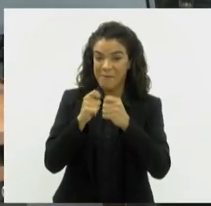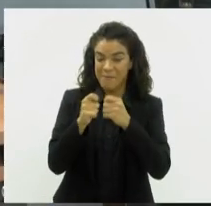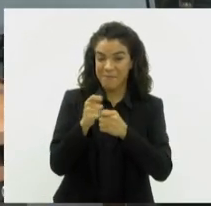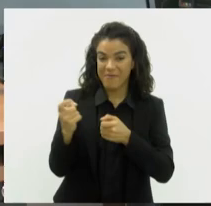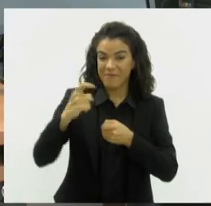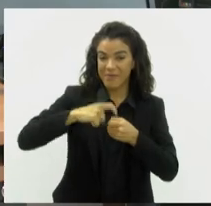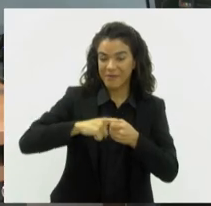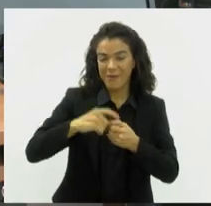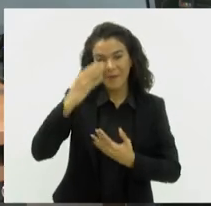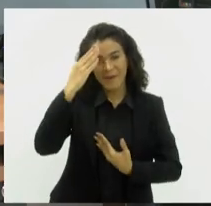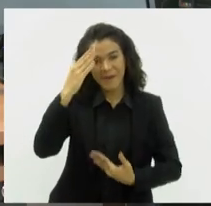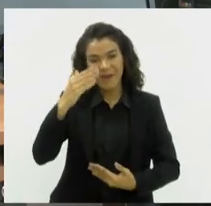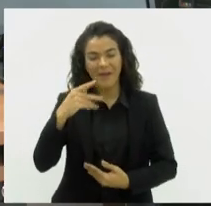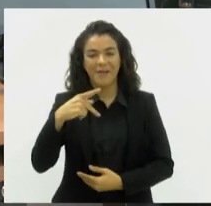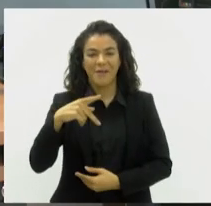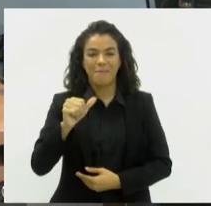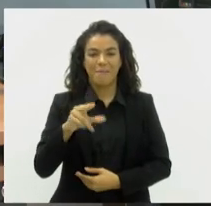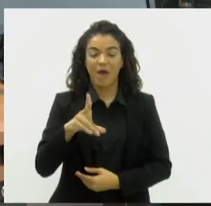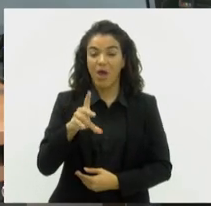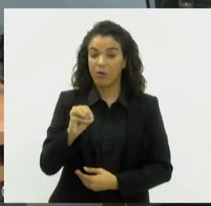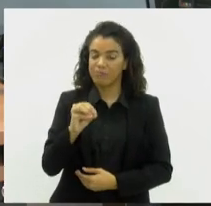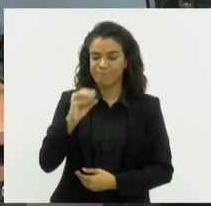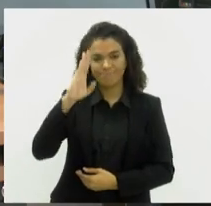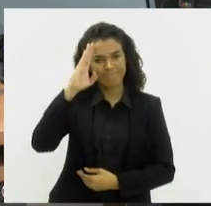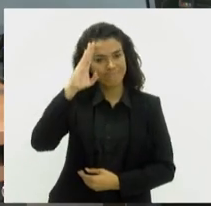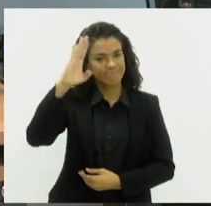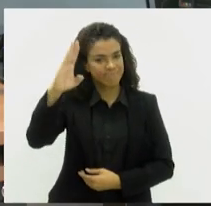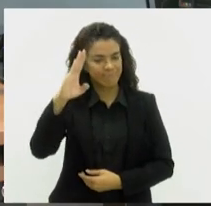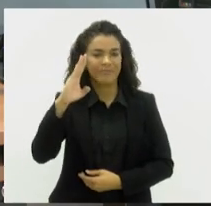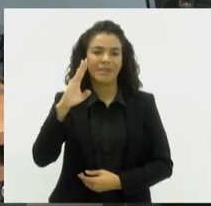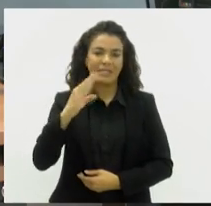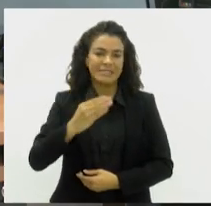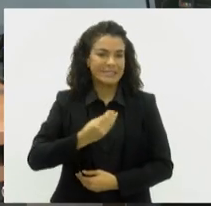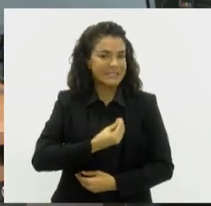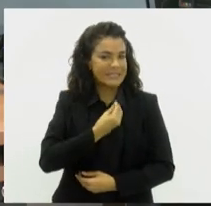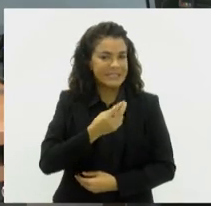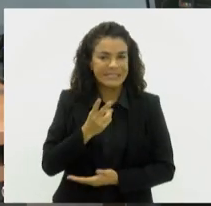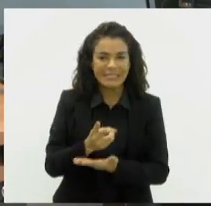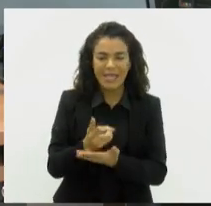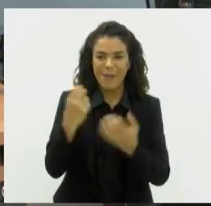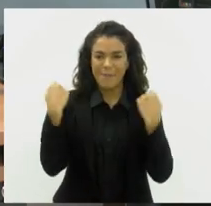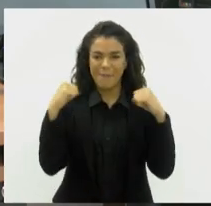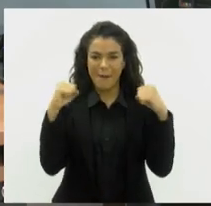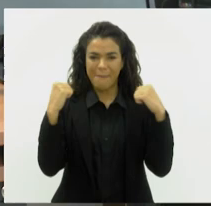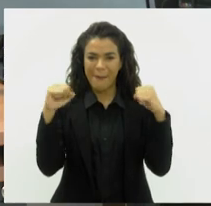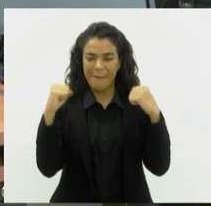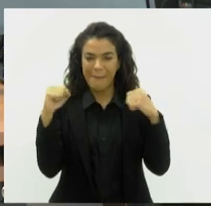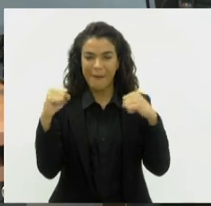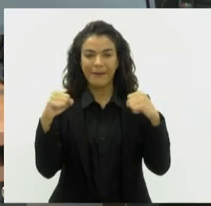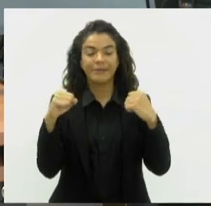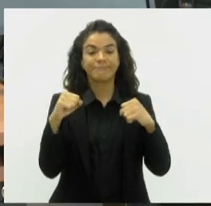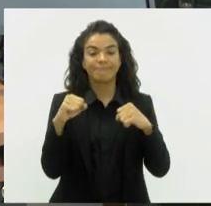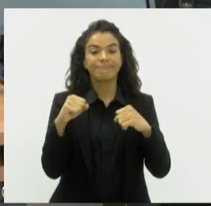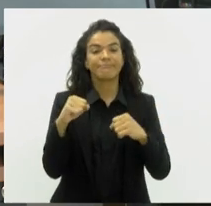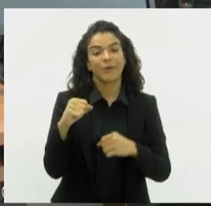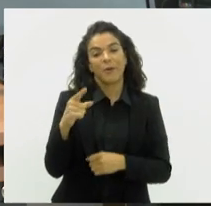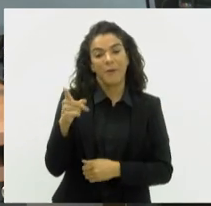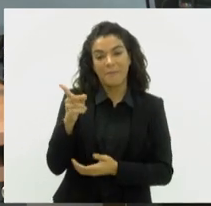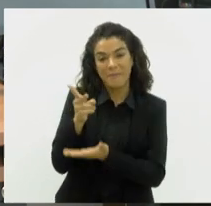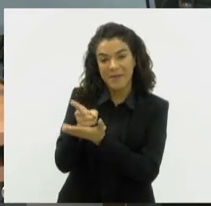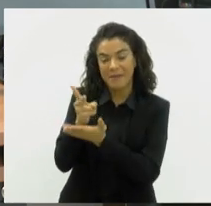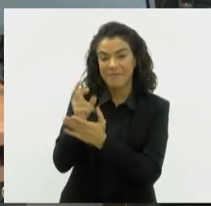Obrigada, Paulo Vitor. É realmente fundamental estar sempre em movimento e fazer uma atividade física, como a própria